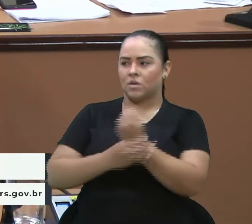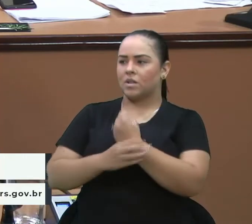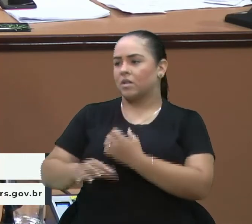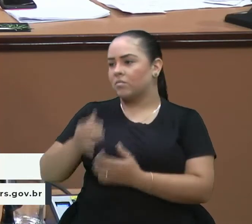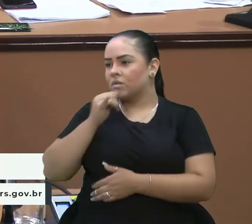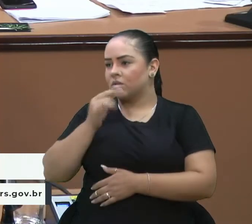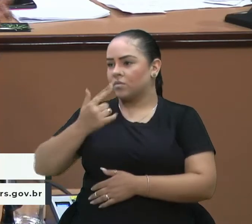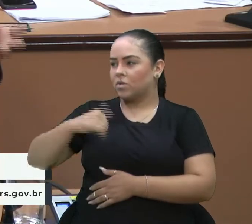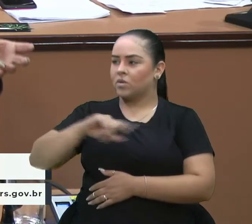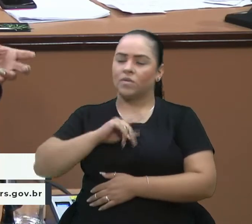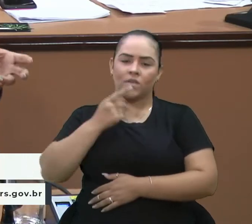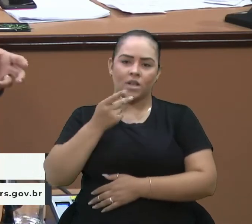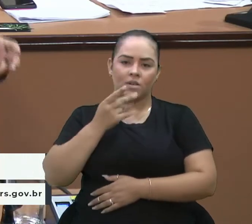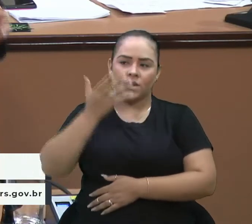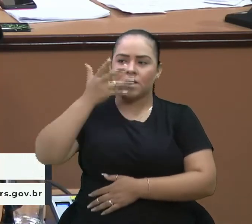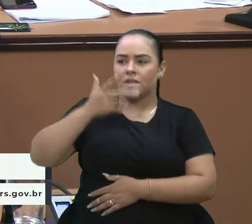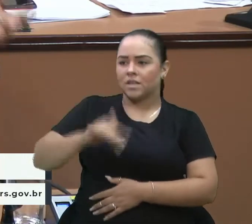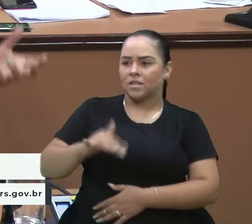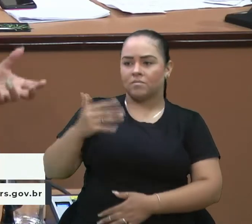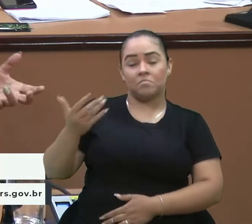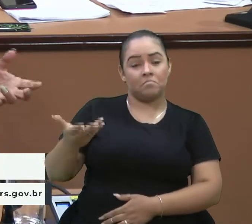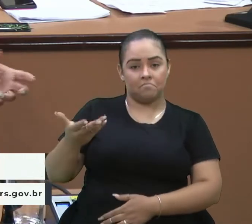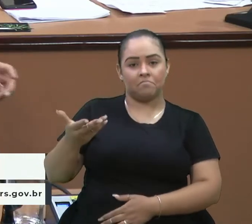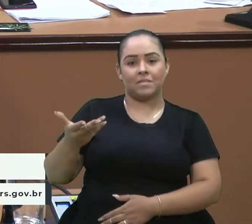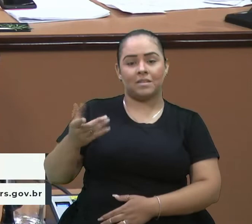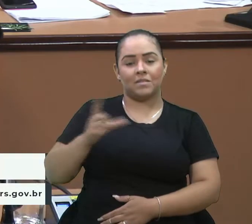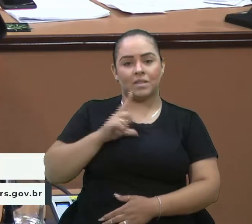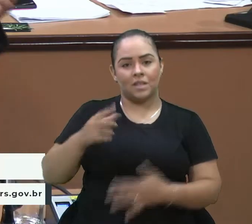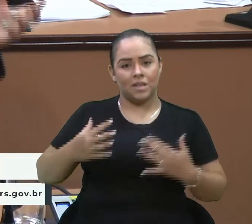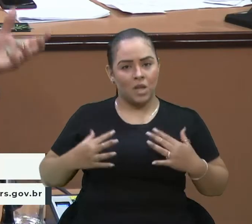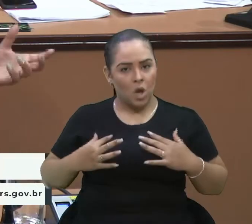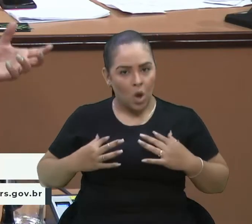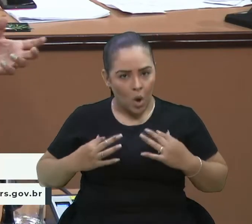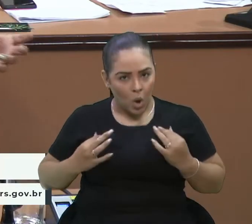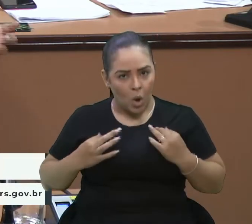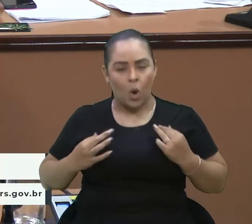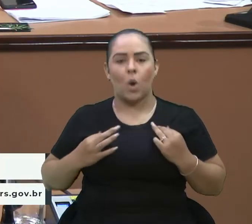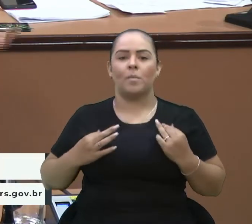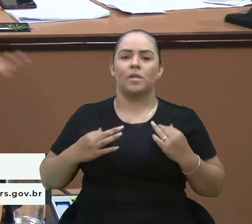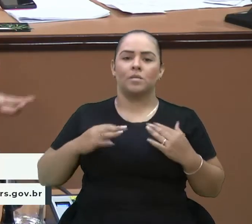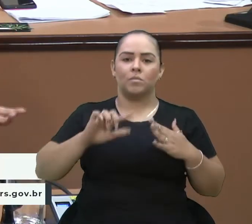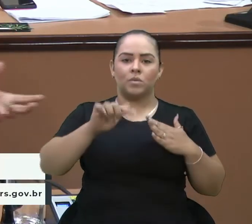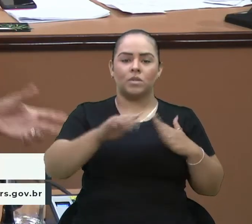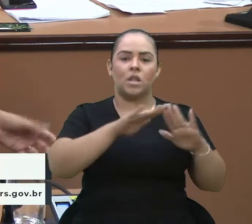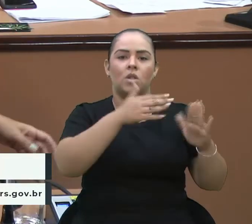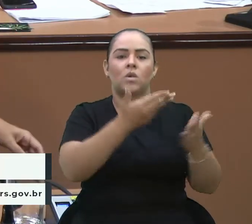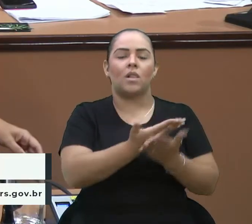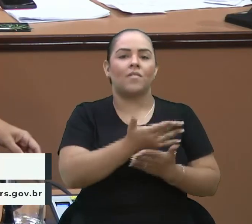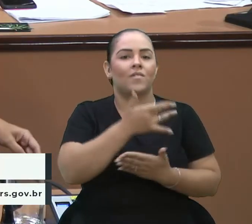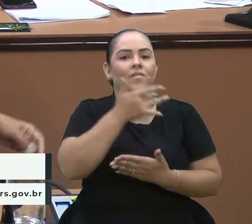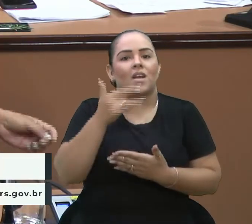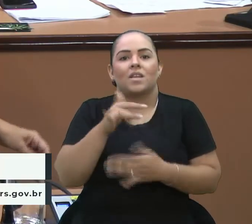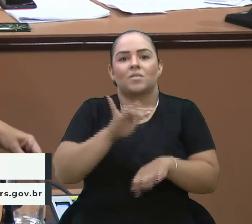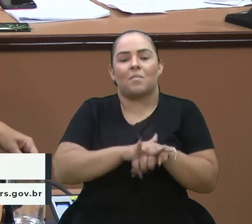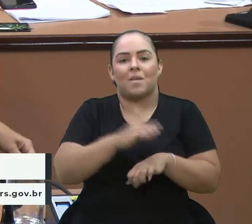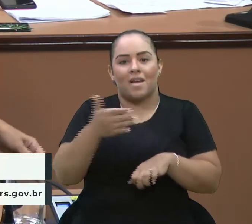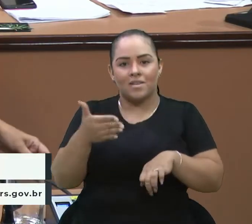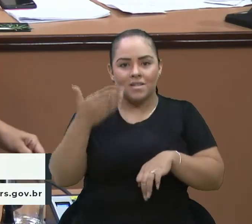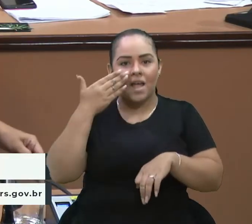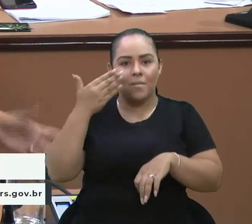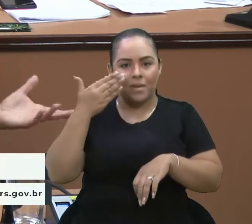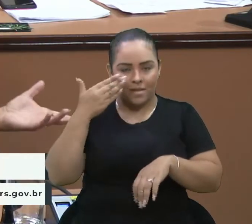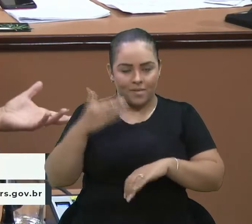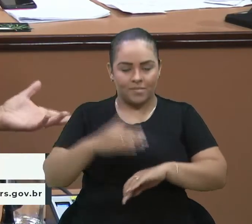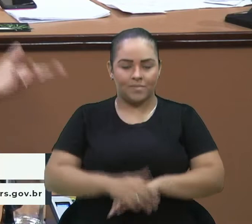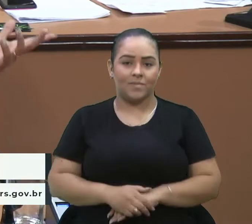nós estamos falando que as nossas crianças estarão identificadas quando sair da escola. Facilita de todas as formas essa identificação.